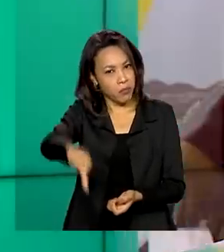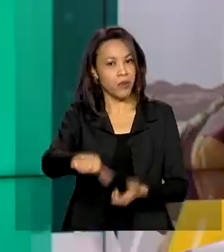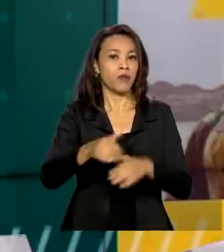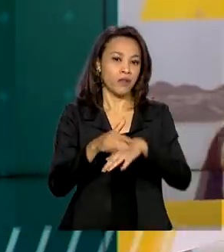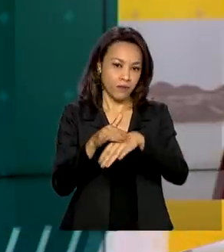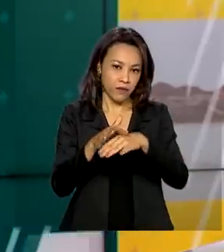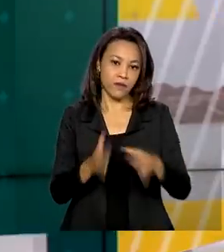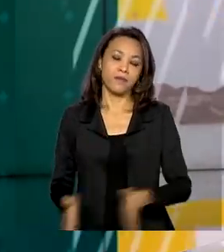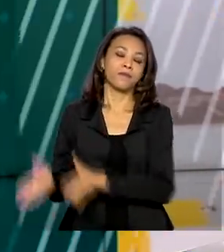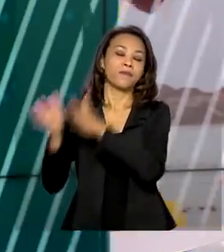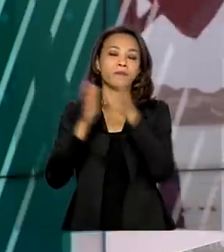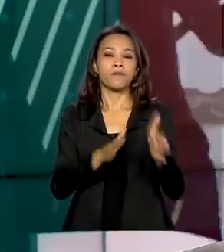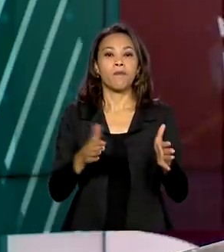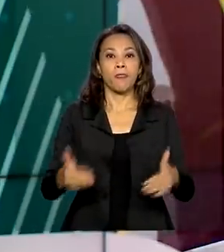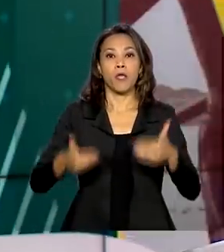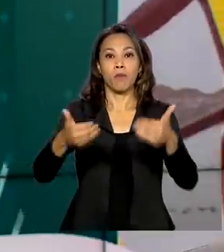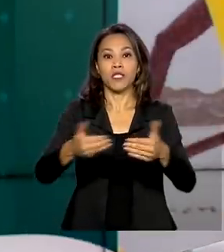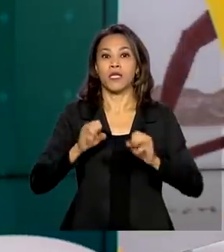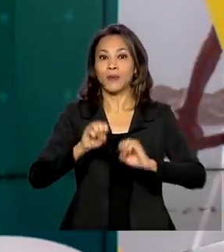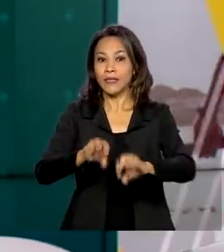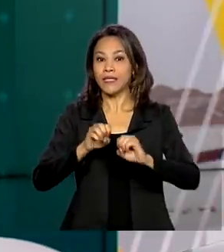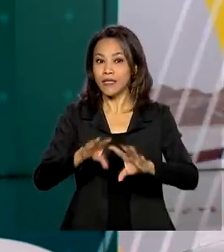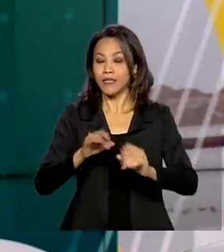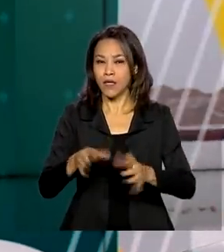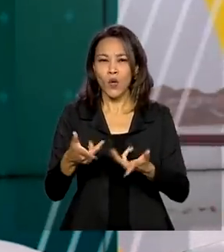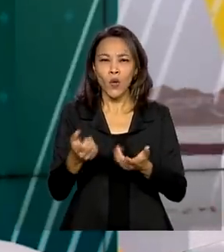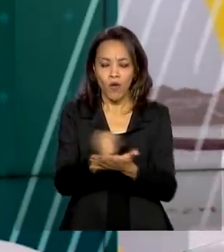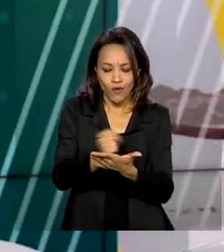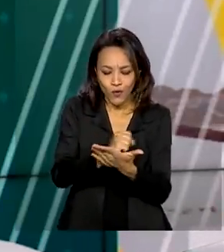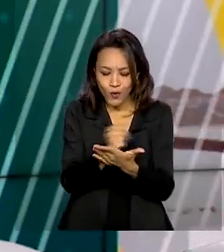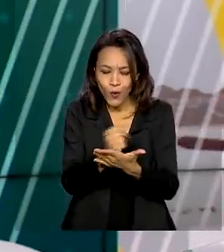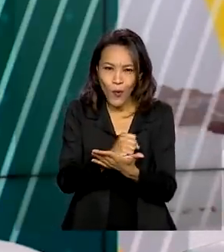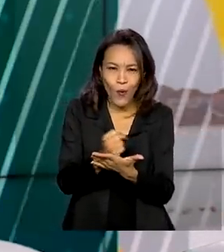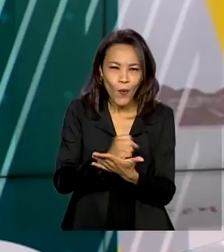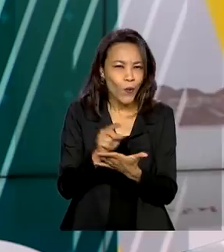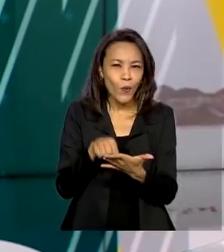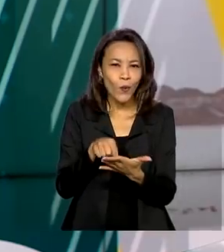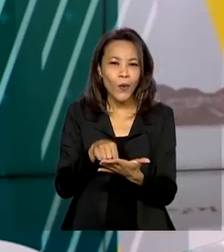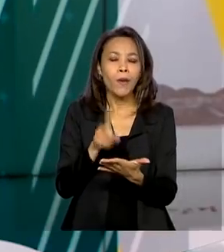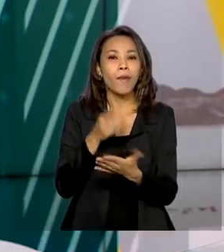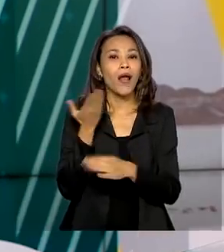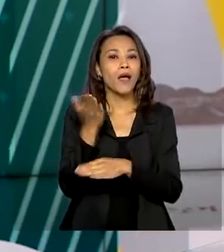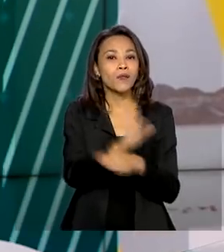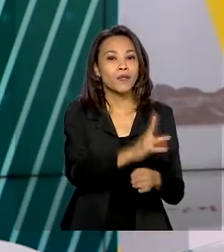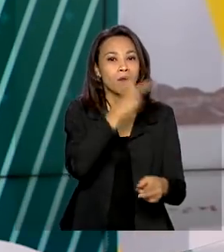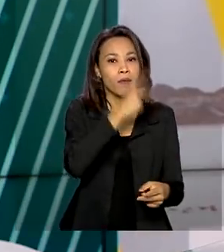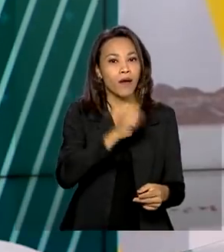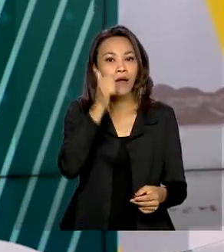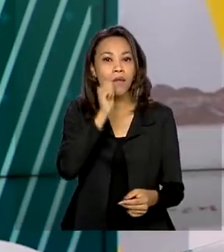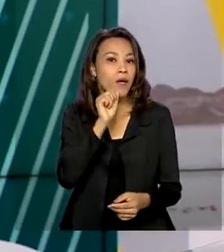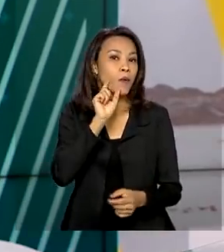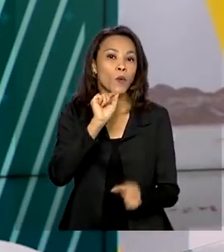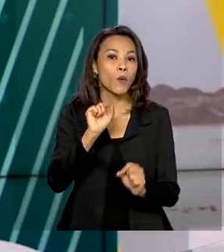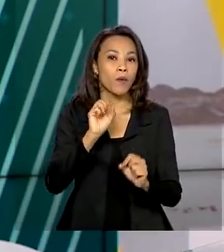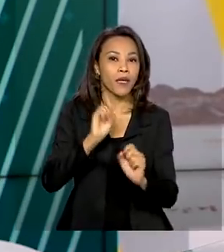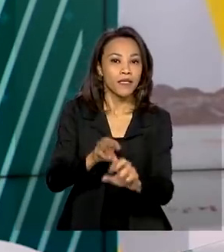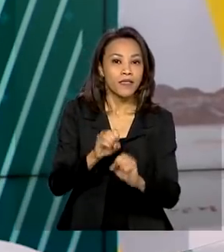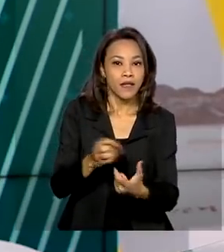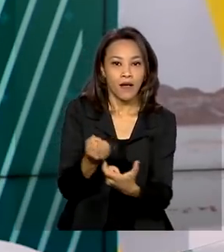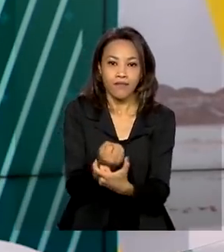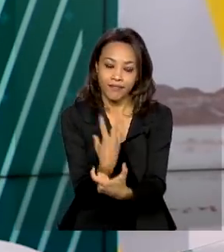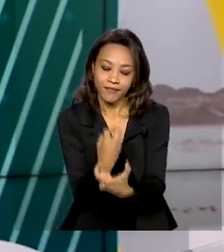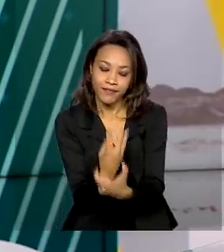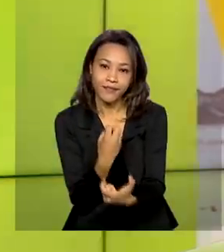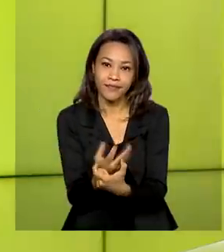O Ministério da Educação lançou um jogo virtual para auxiliar pais e professores na alfabetização das crianças. O